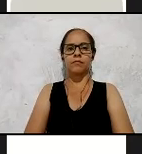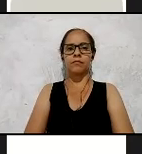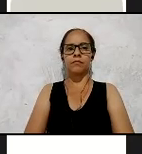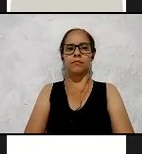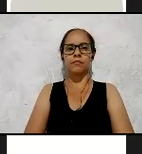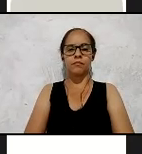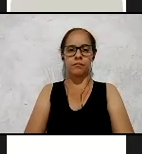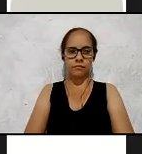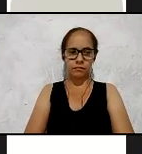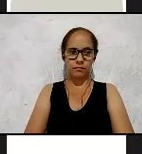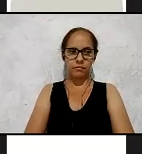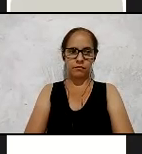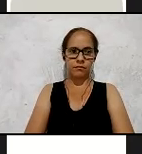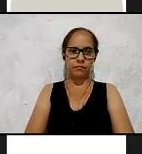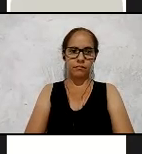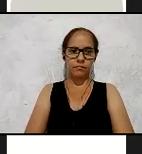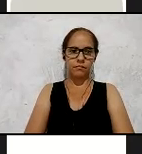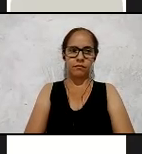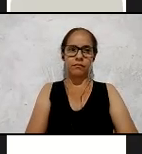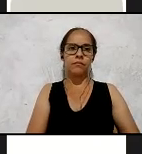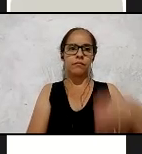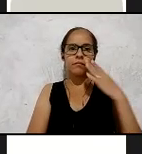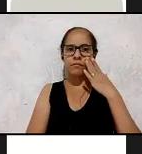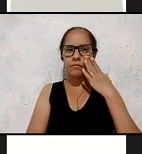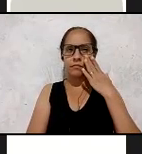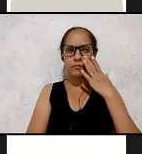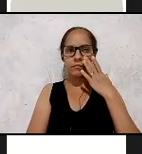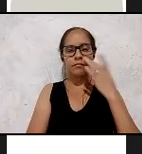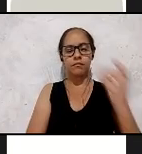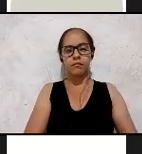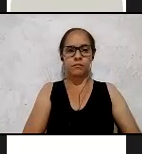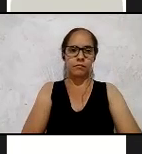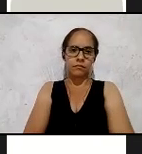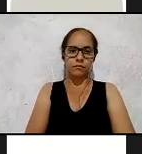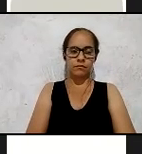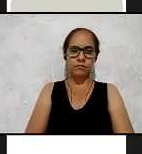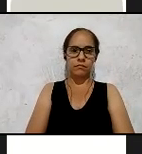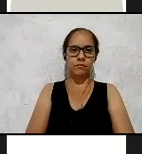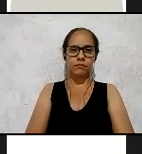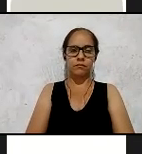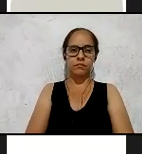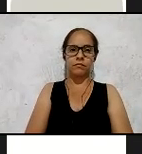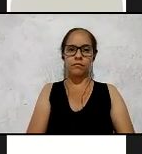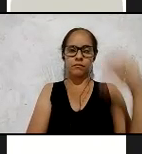social e durante esses seis meses nós estamos em loco,